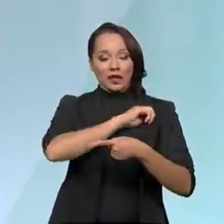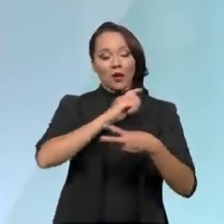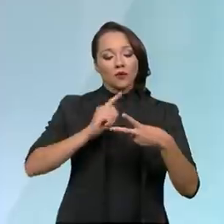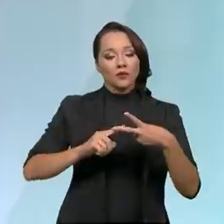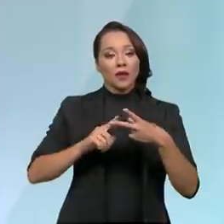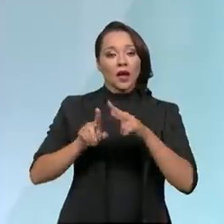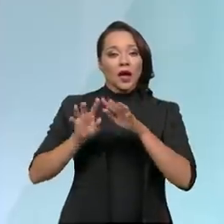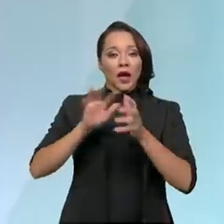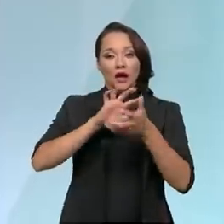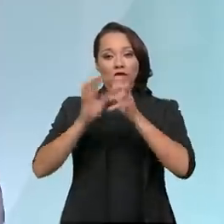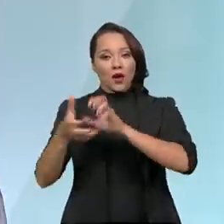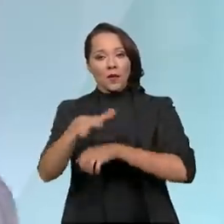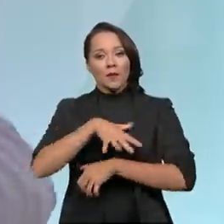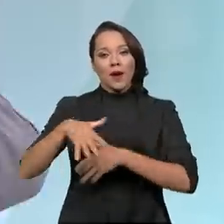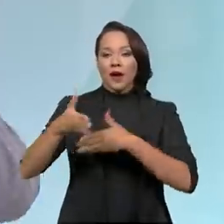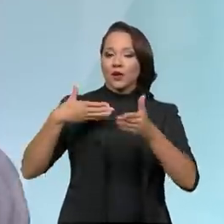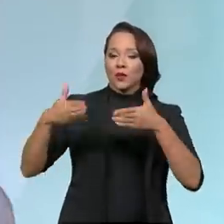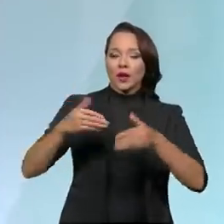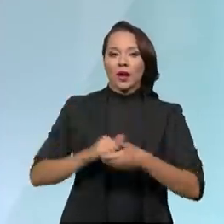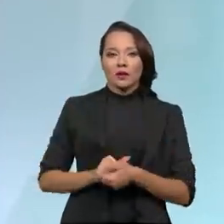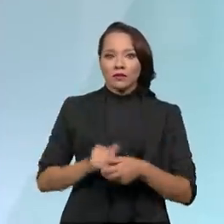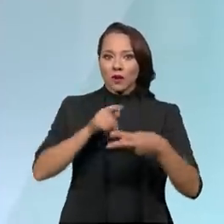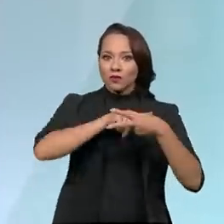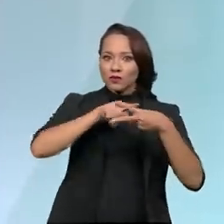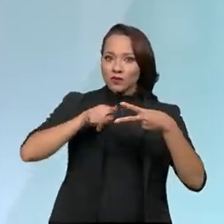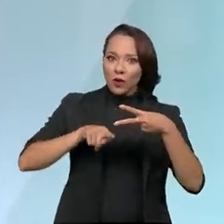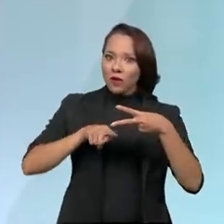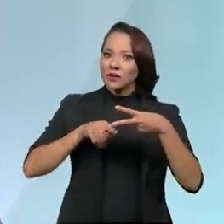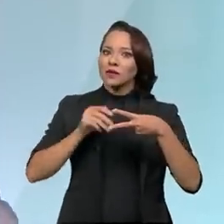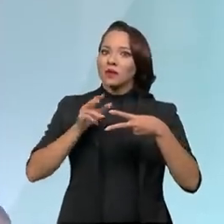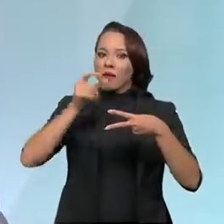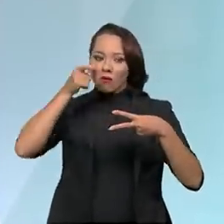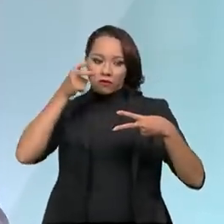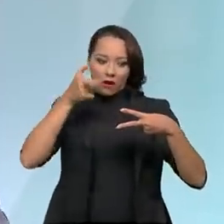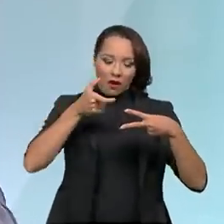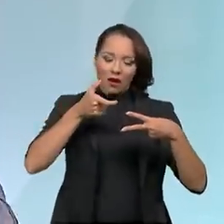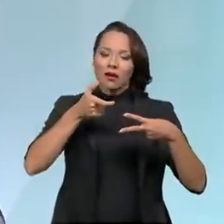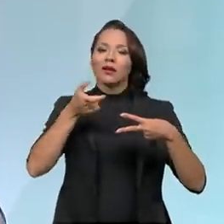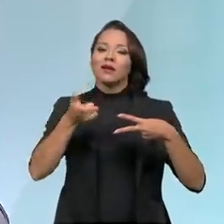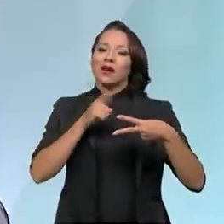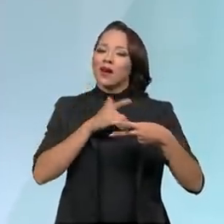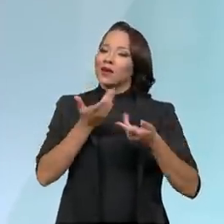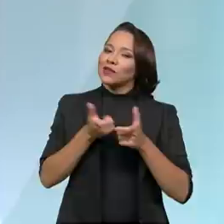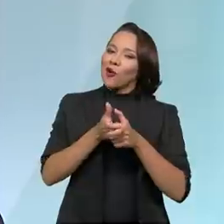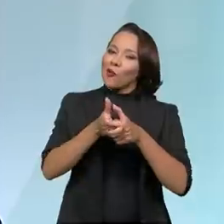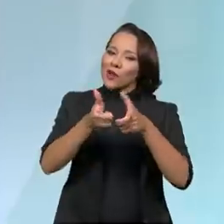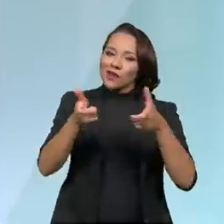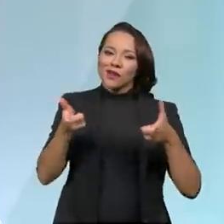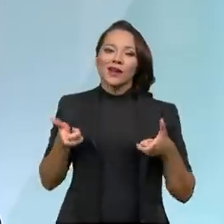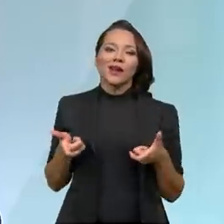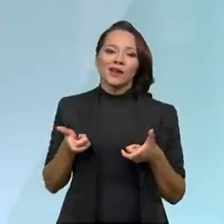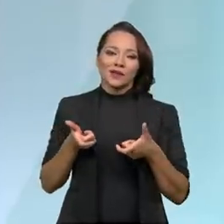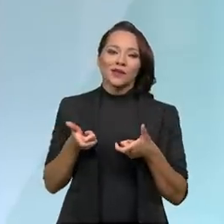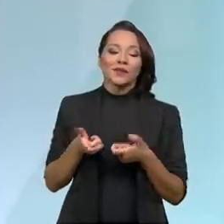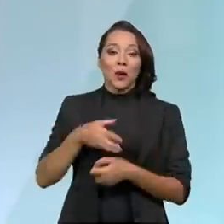de reformas para o mercado. Então, isso tudo, esse conjunto, chama a atenção e é por isso que o apetite está grande, o interesse